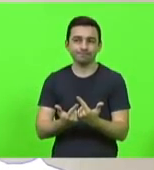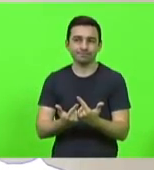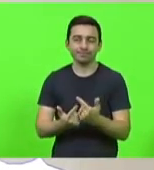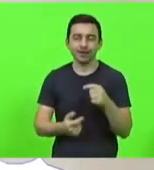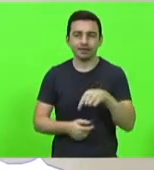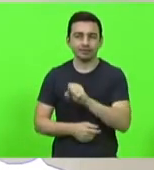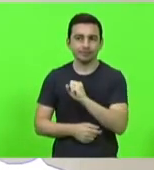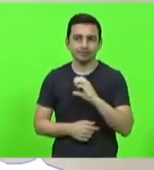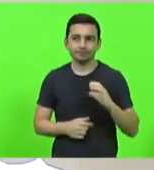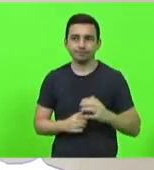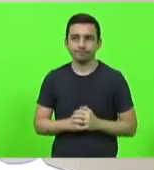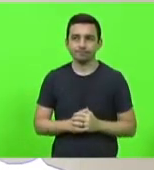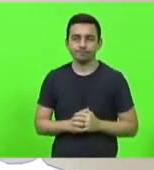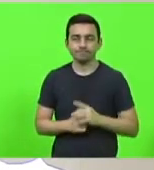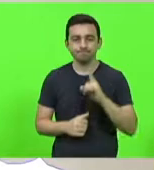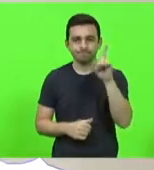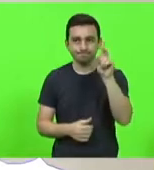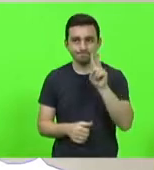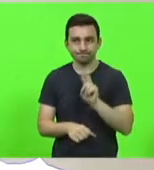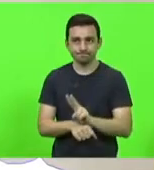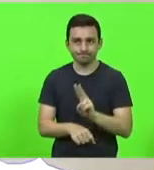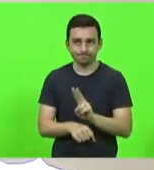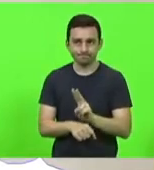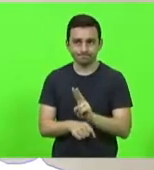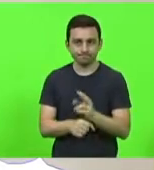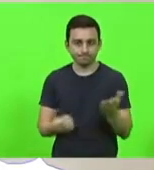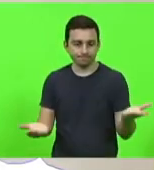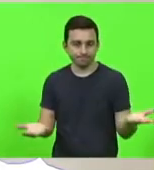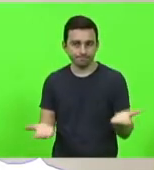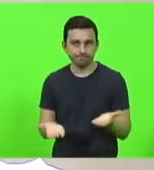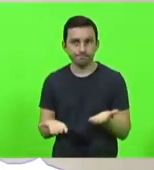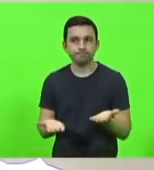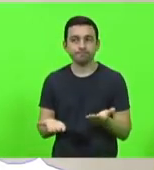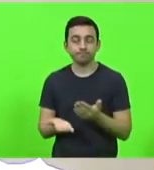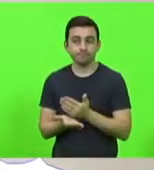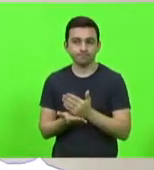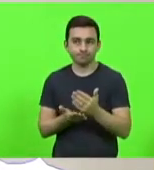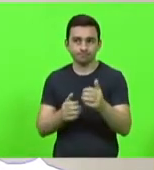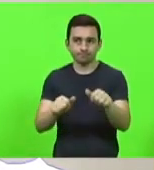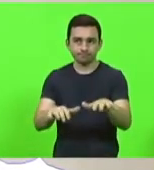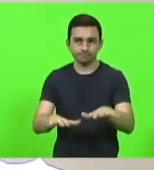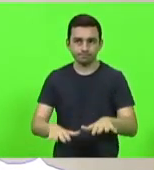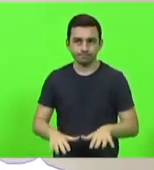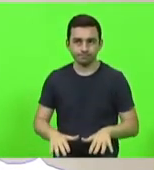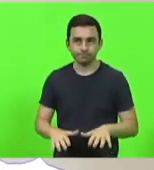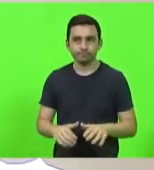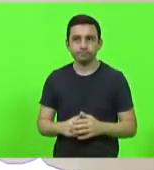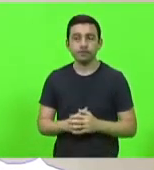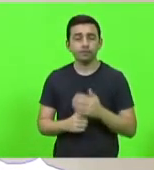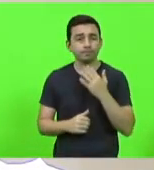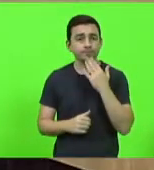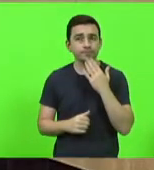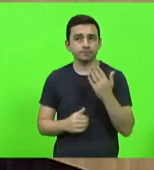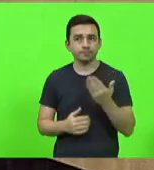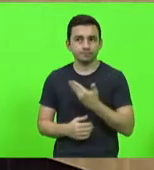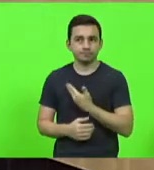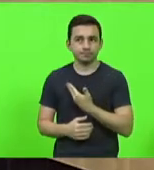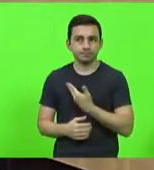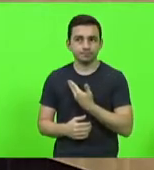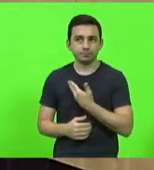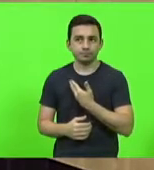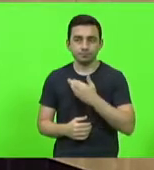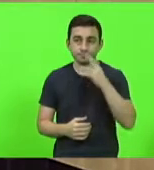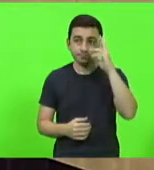Catarina sobre a proteção de Deus, declaro aberta a presente sessão. Eu solicito ao colega Ricardo